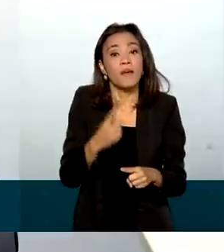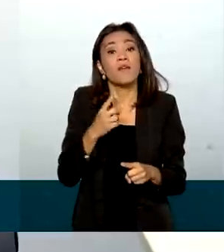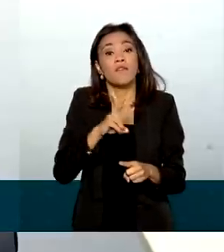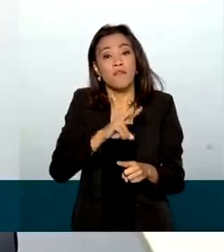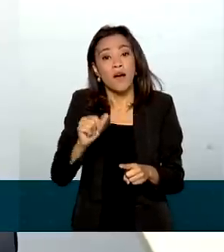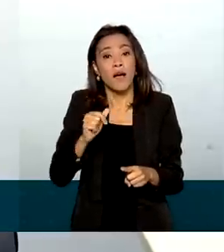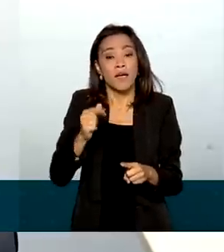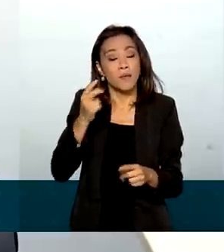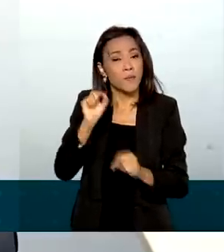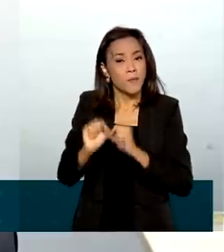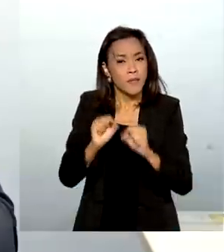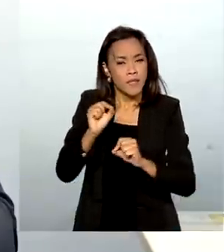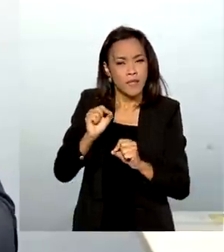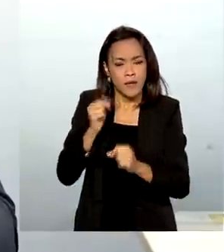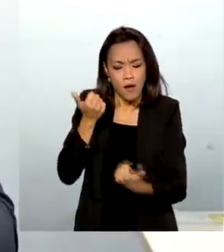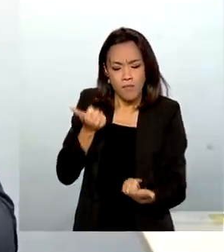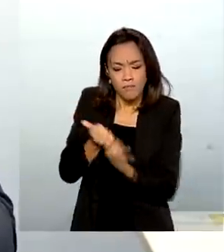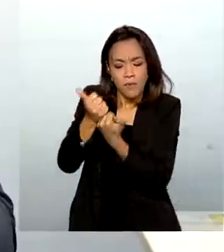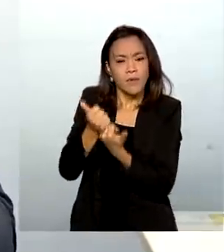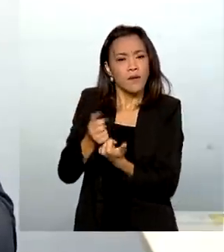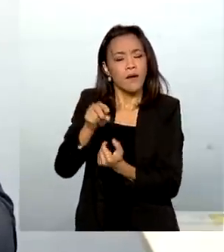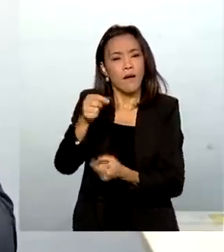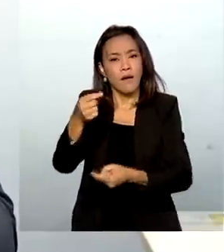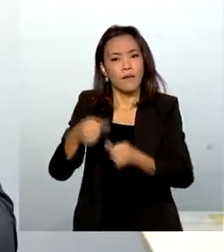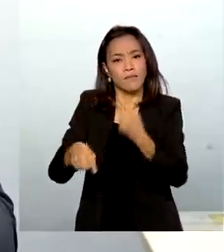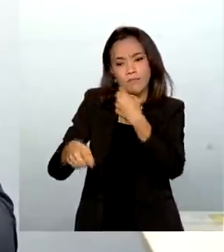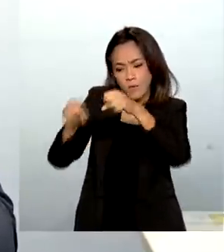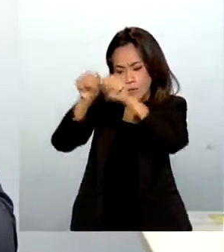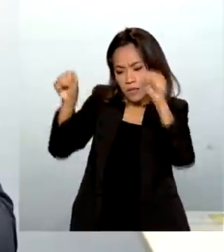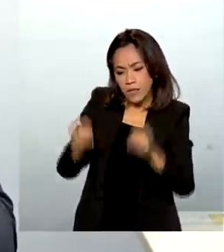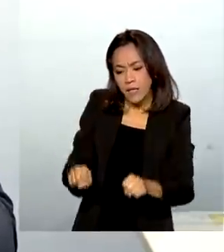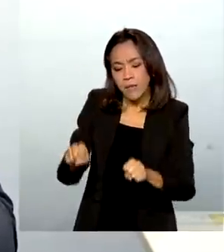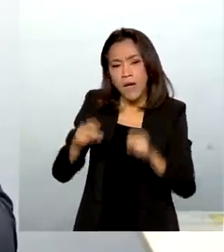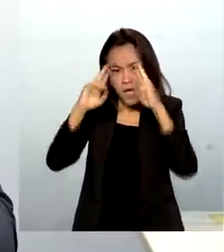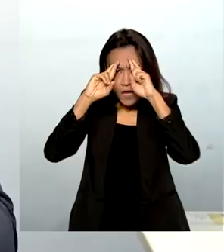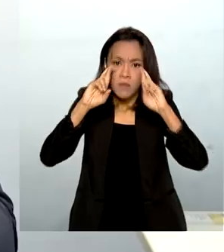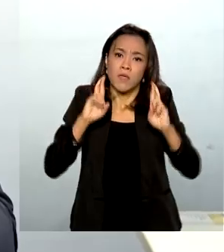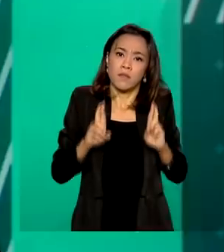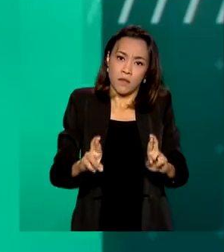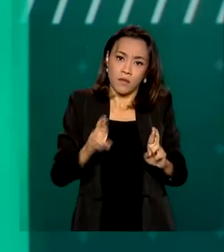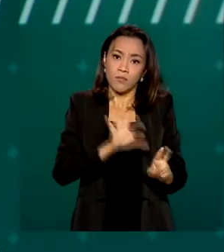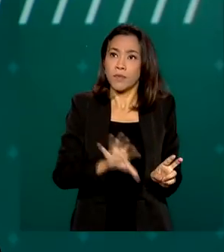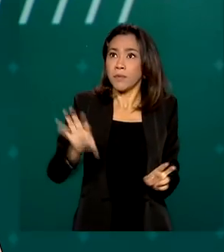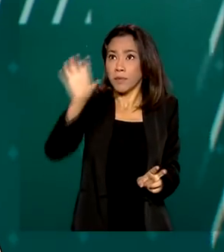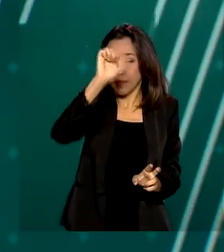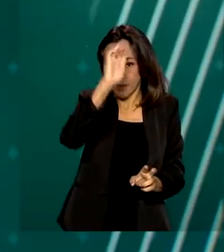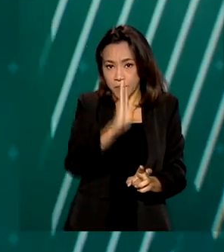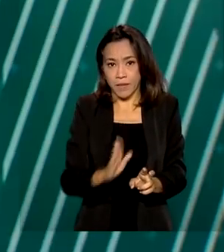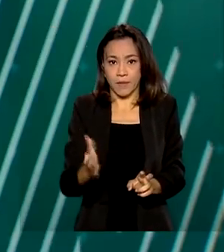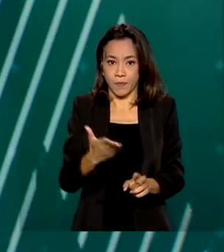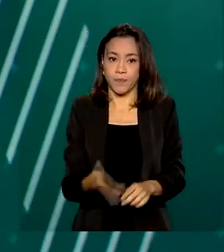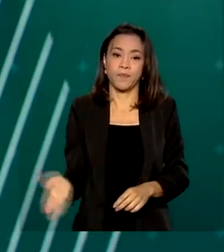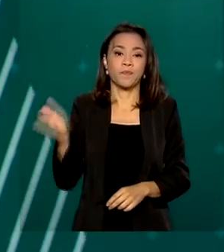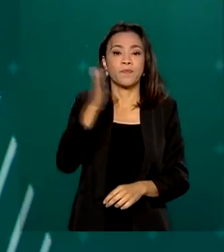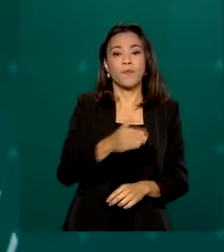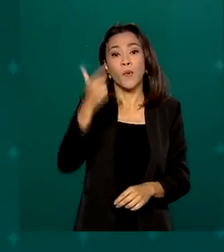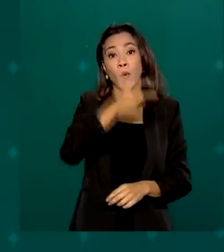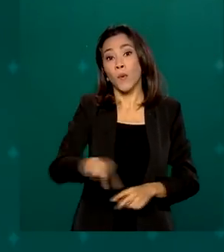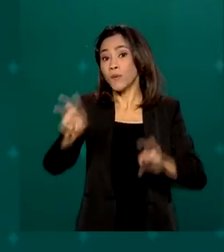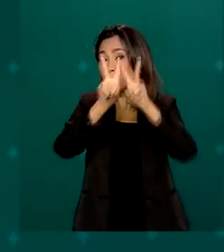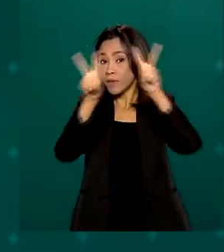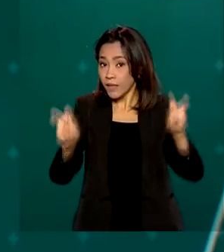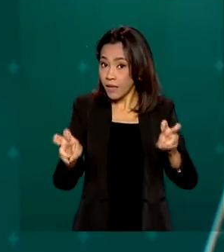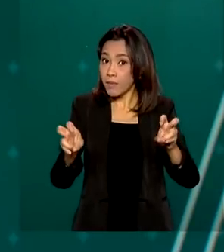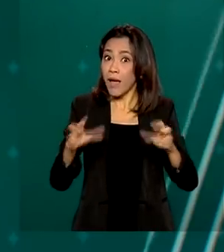do sistema respeitando a regionalização cultural do nosso país. Mudando de assunto, atenção